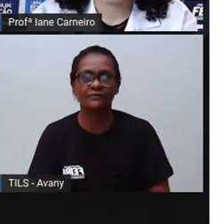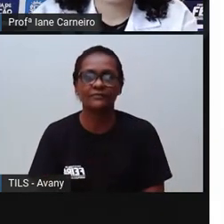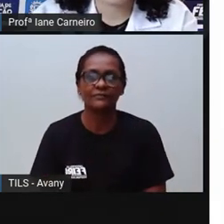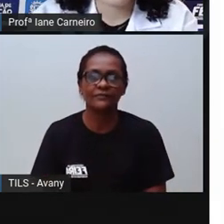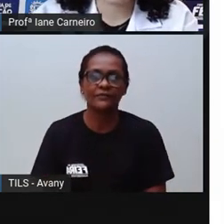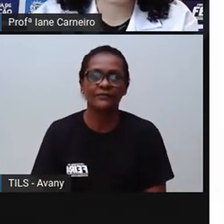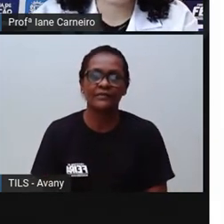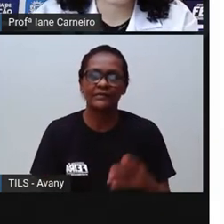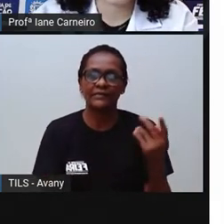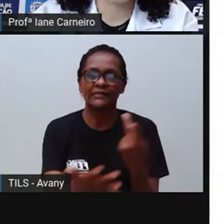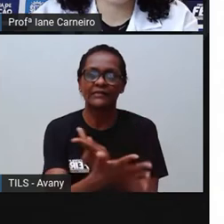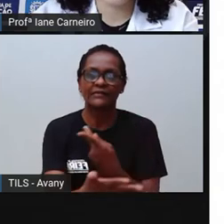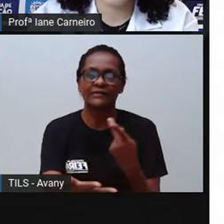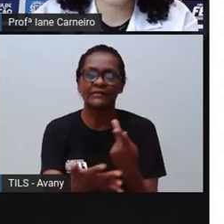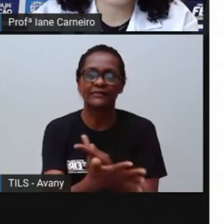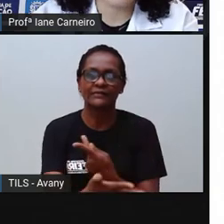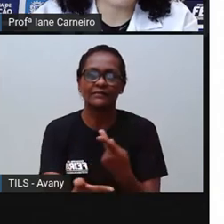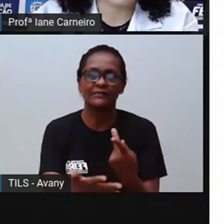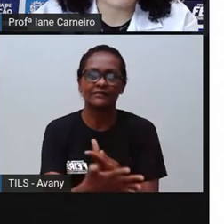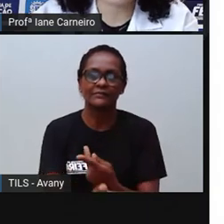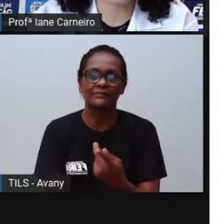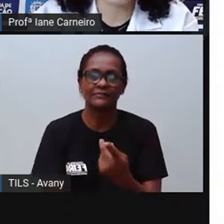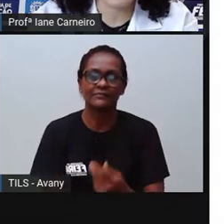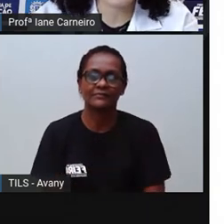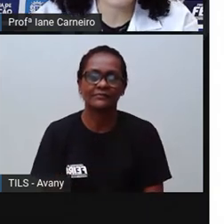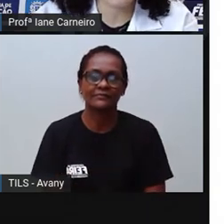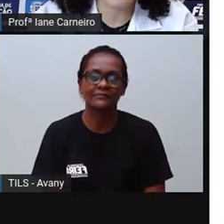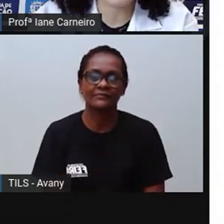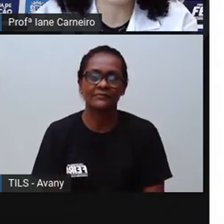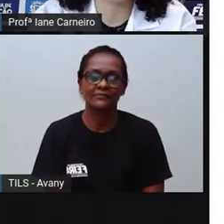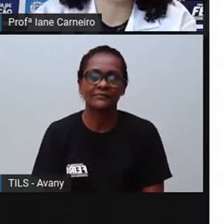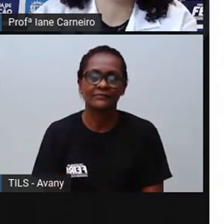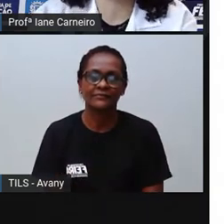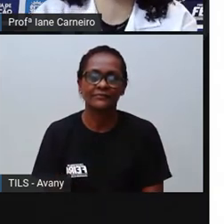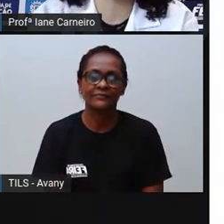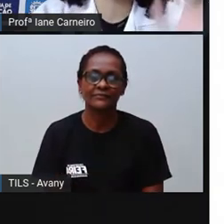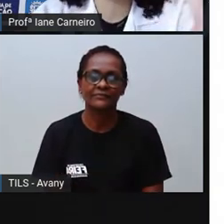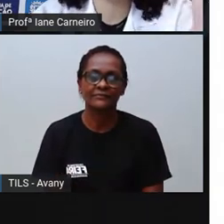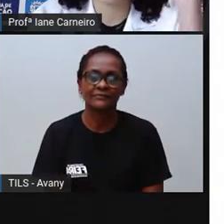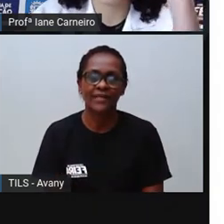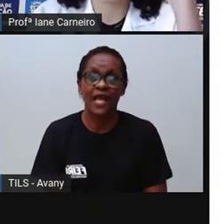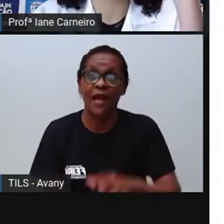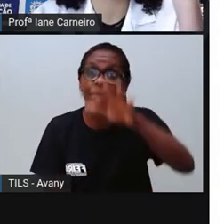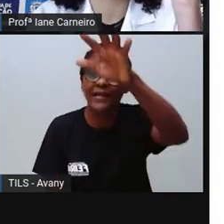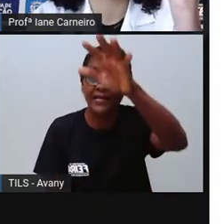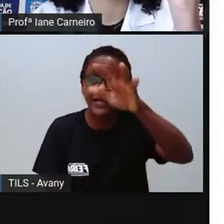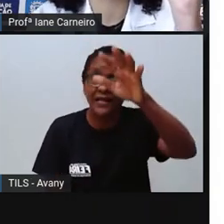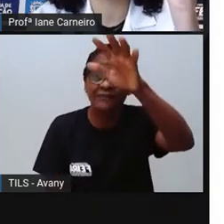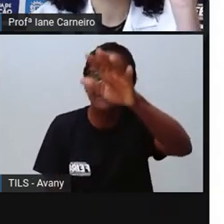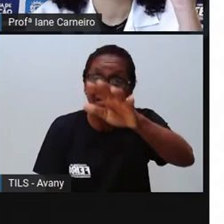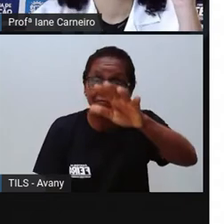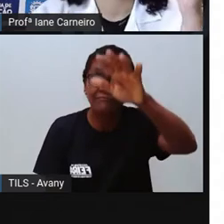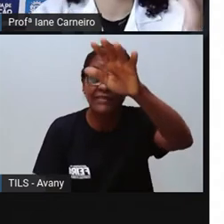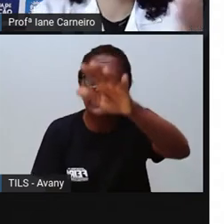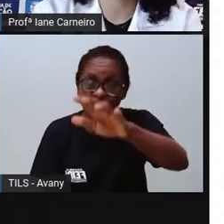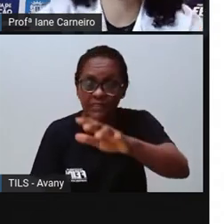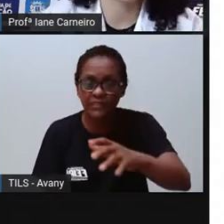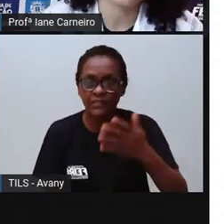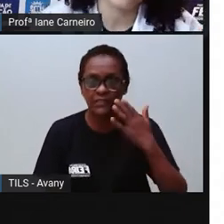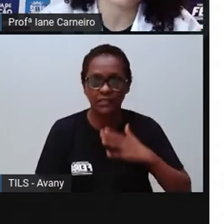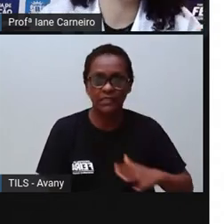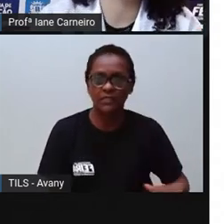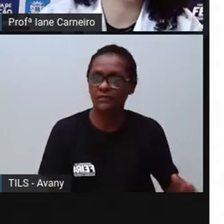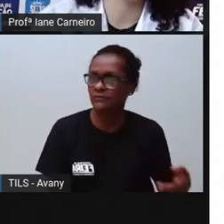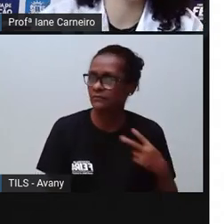Então, o cabo da panela não pode estar pra trás, porque aqui, ó, a criancinha tentando pegar a panela, né, então isso